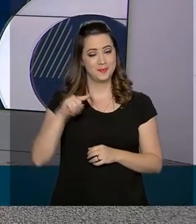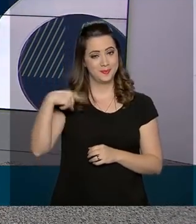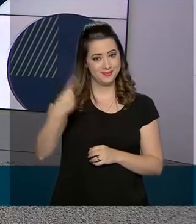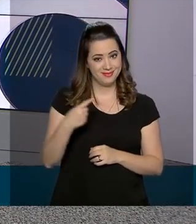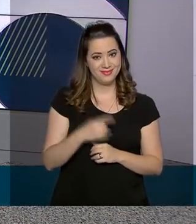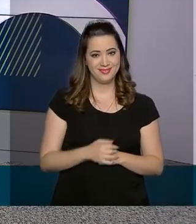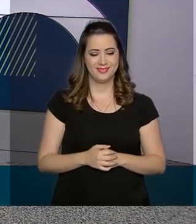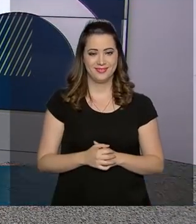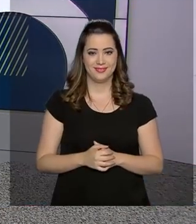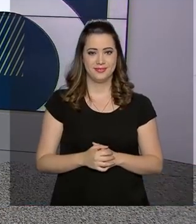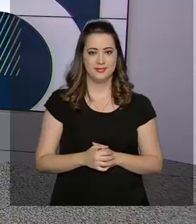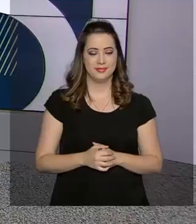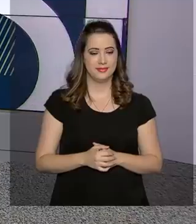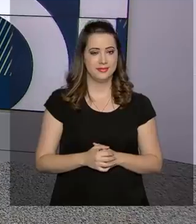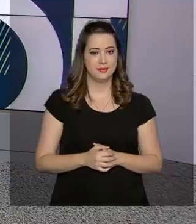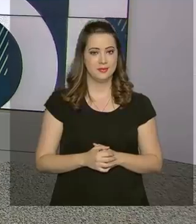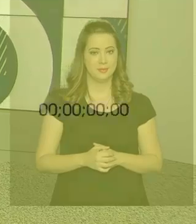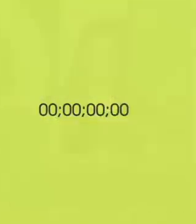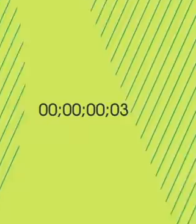próxima edição. Até lá!